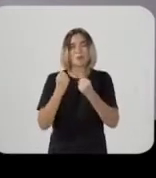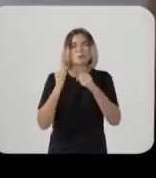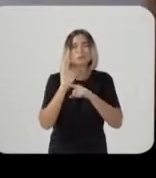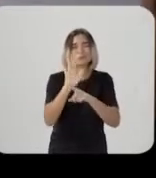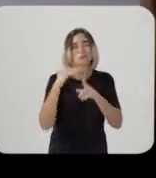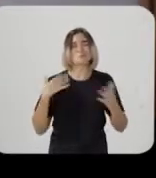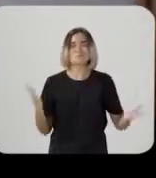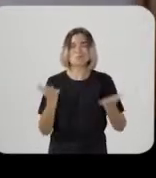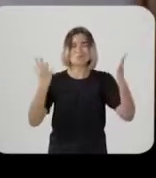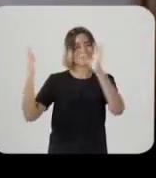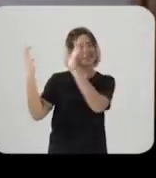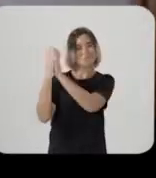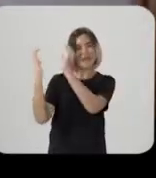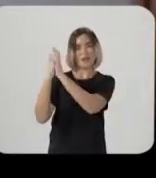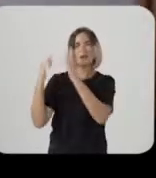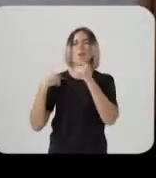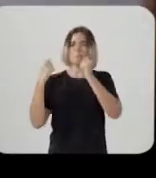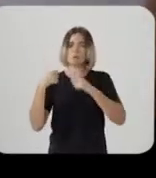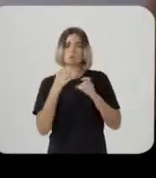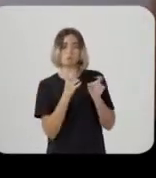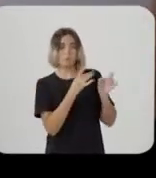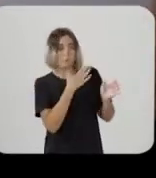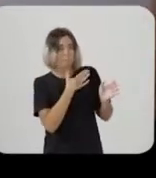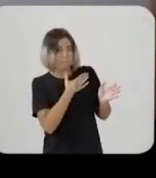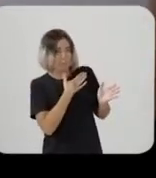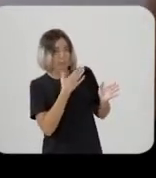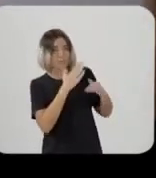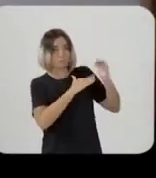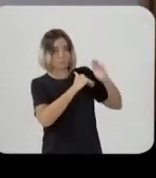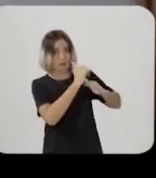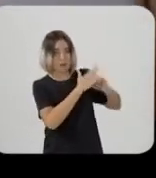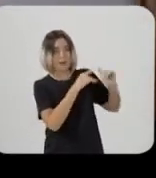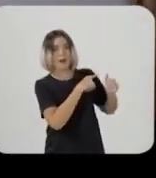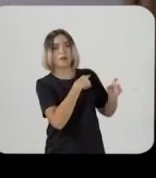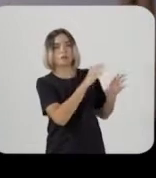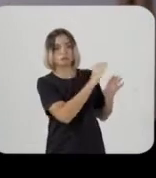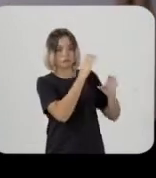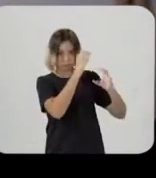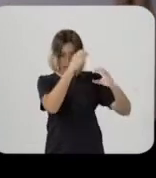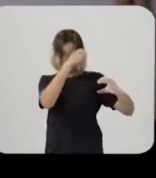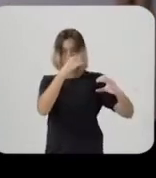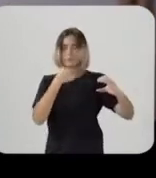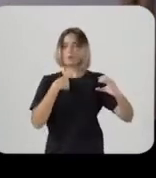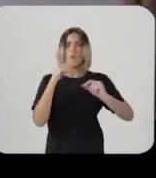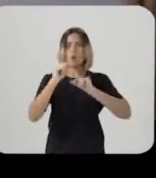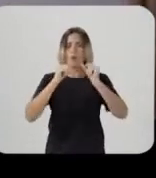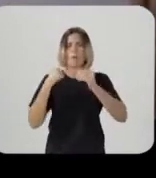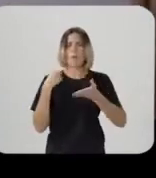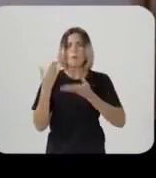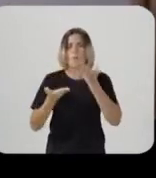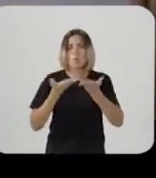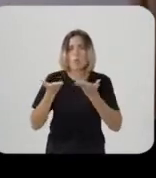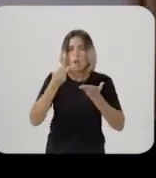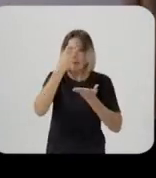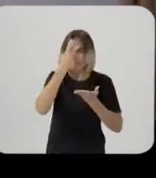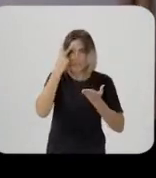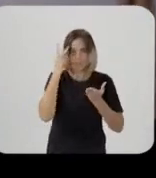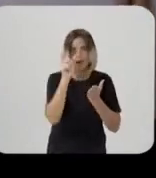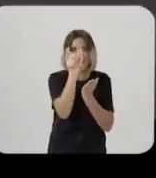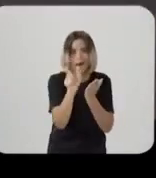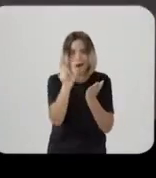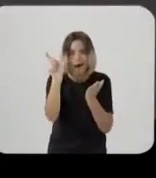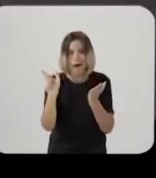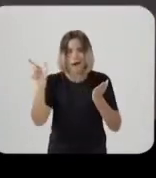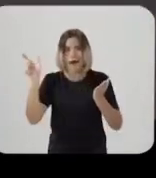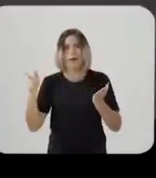cidade. De que eu posso deixar a minha carreira profissional de engenheiro para colocar na minha vida a vocação de cuidar das pessoas.